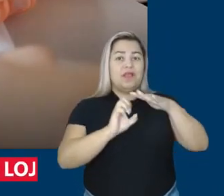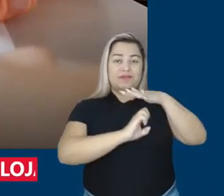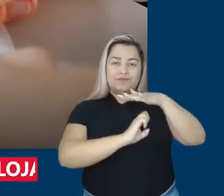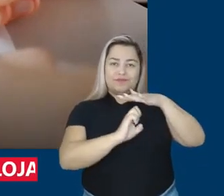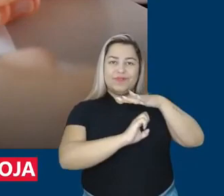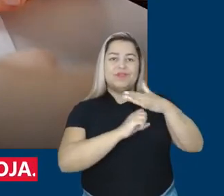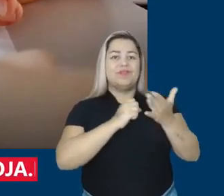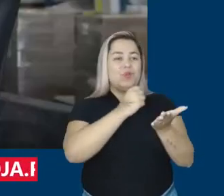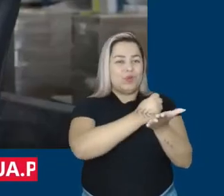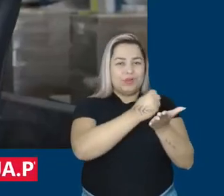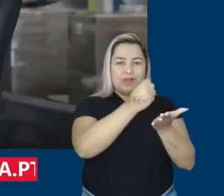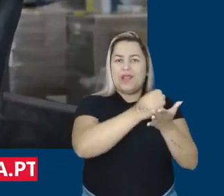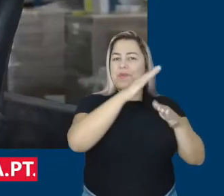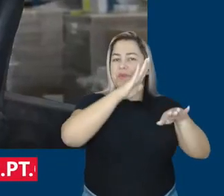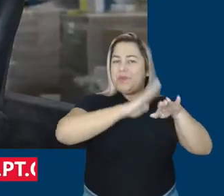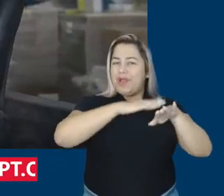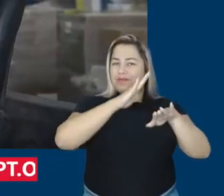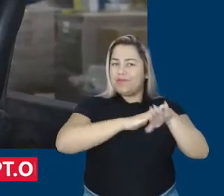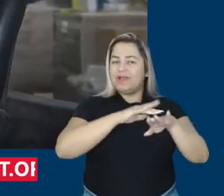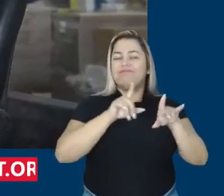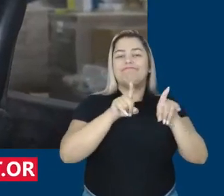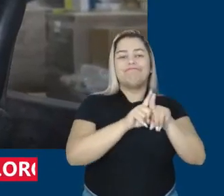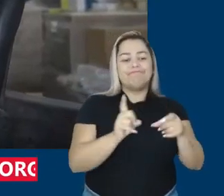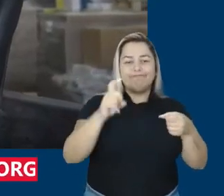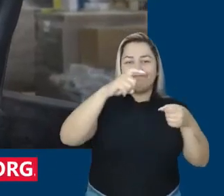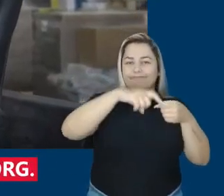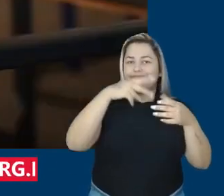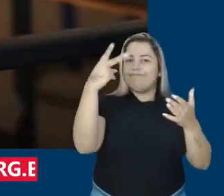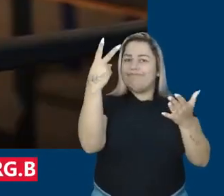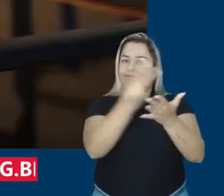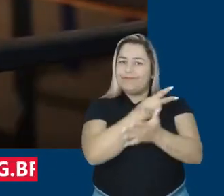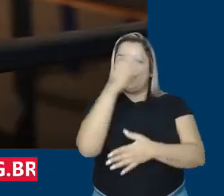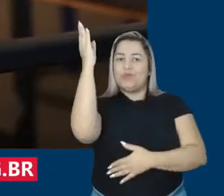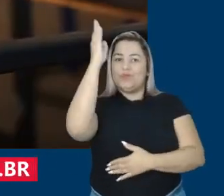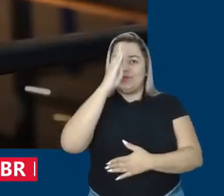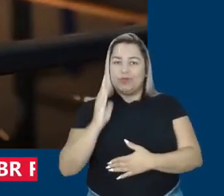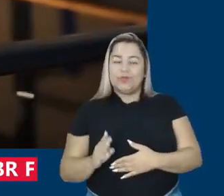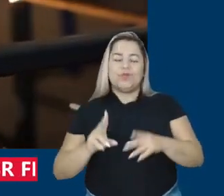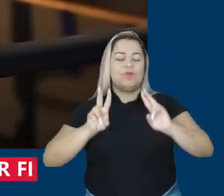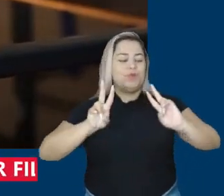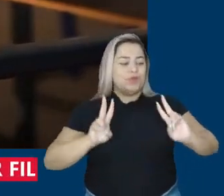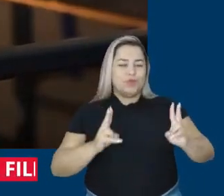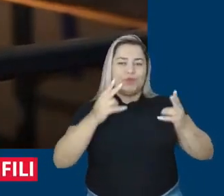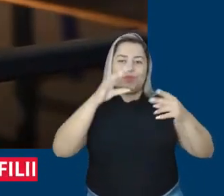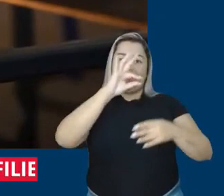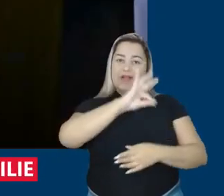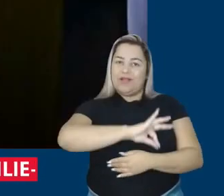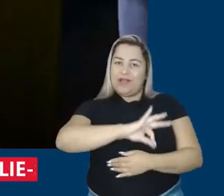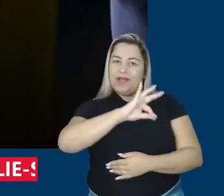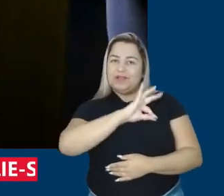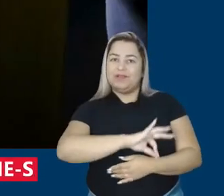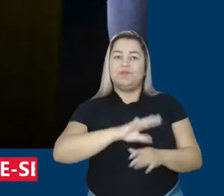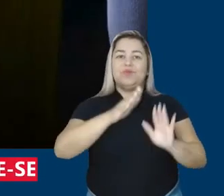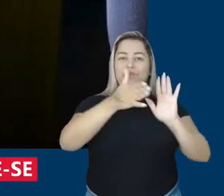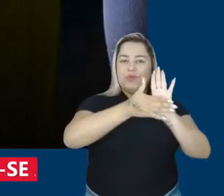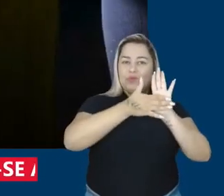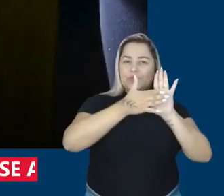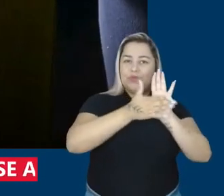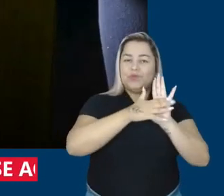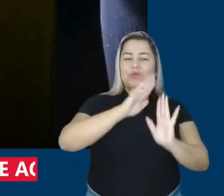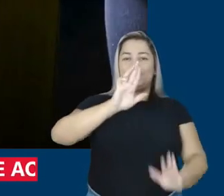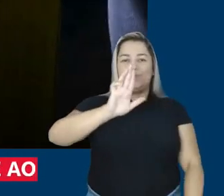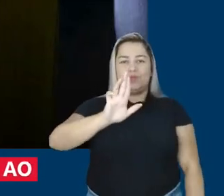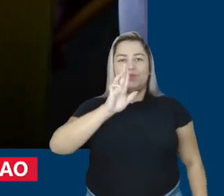contratarem mais. É isso que vai voltar a acontecer no Brasil com a valorização do salário mínimo proposta por Lula.